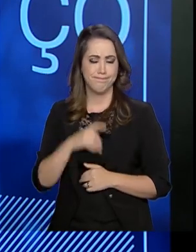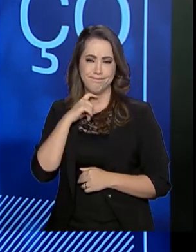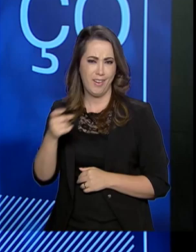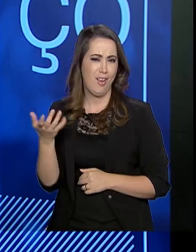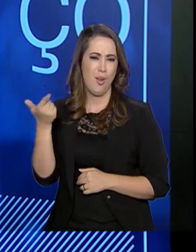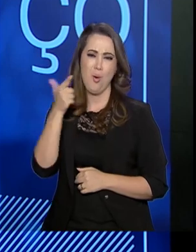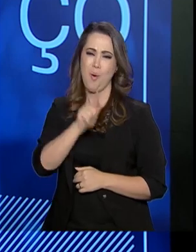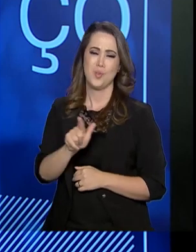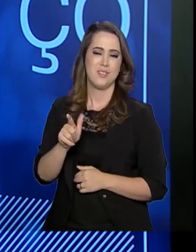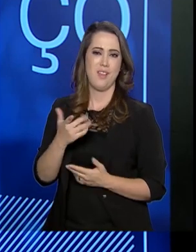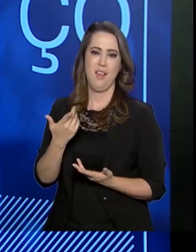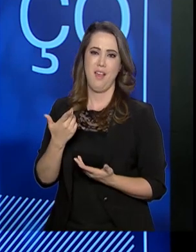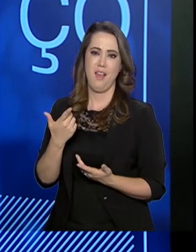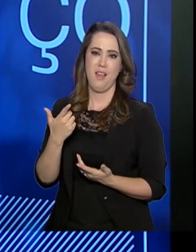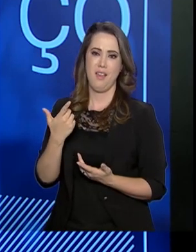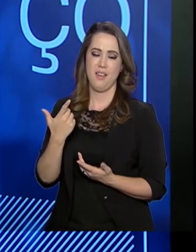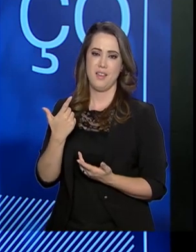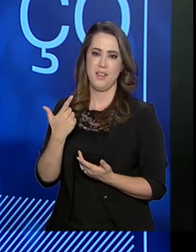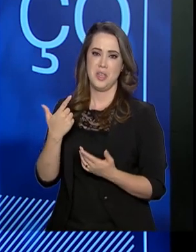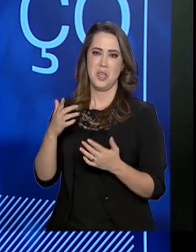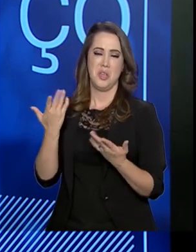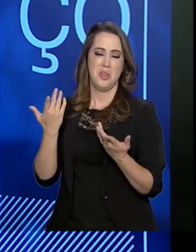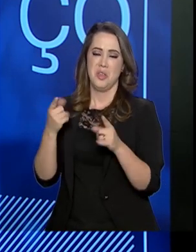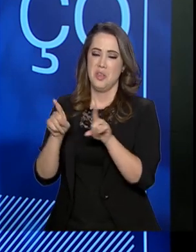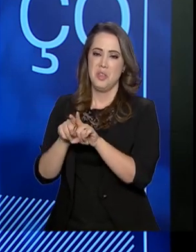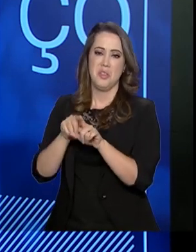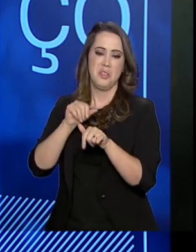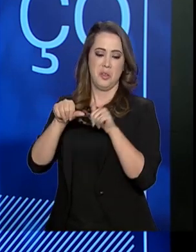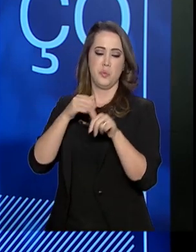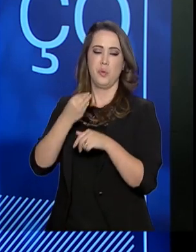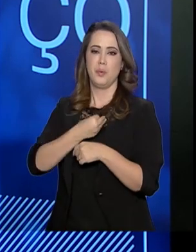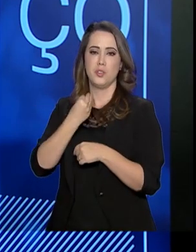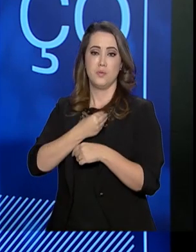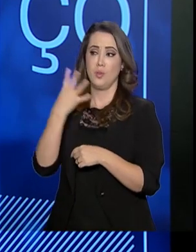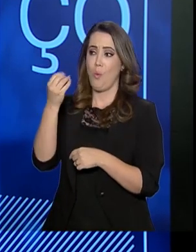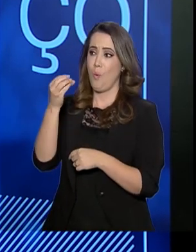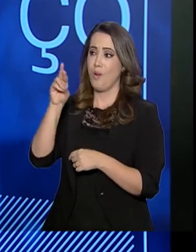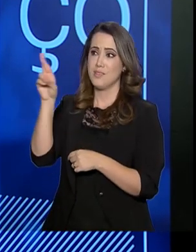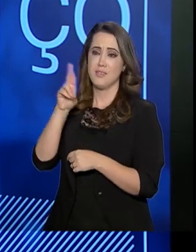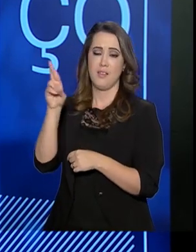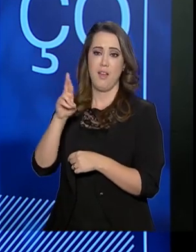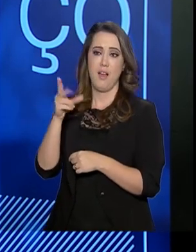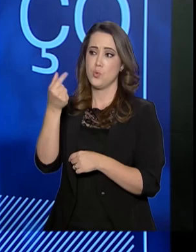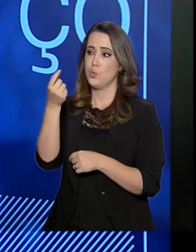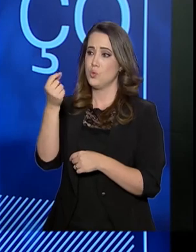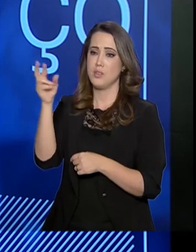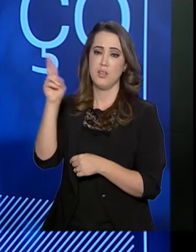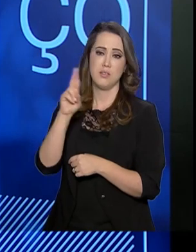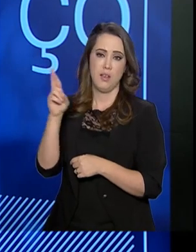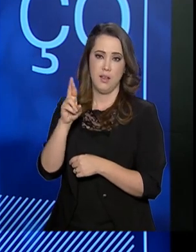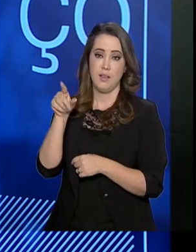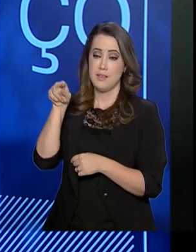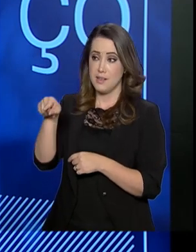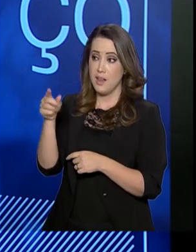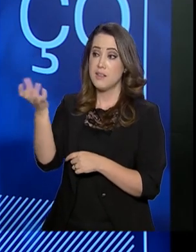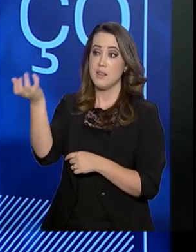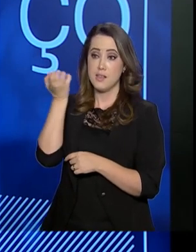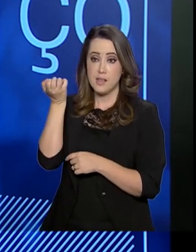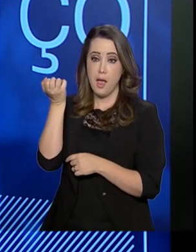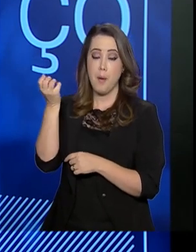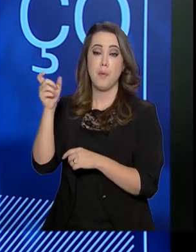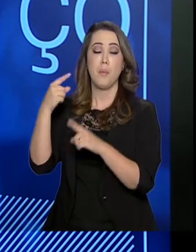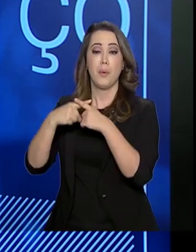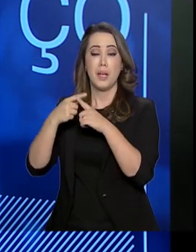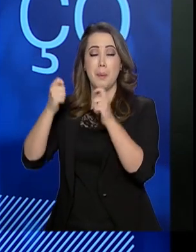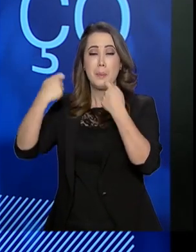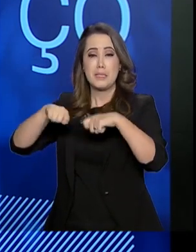$ 400, de R$ de R 200, porque isso elas estão precisando de fato. O nosso desafio é garantir, mas